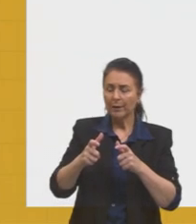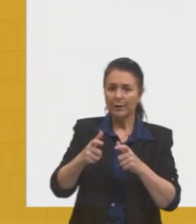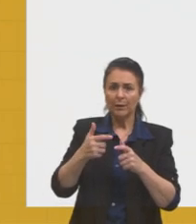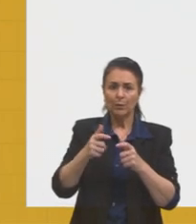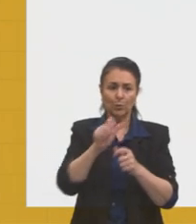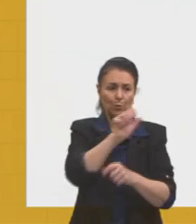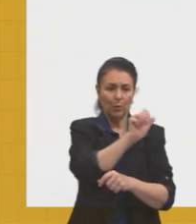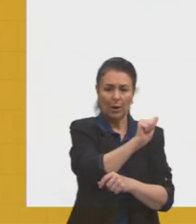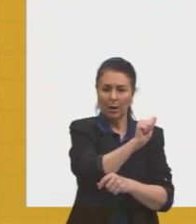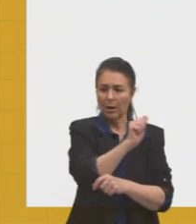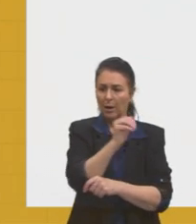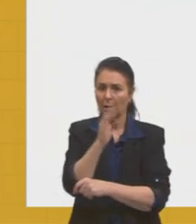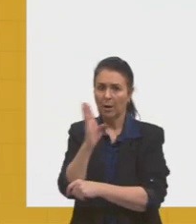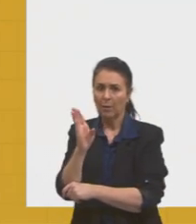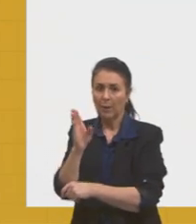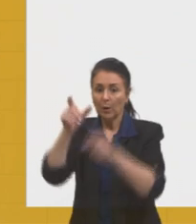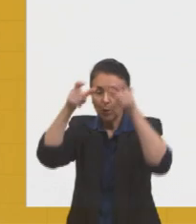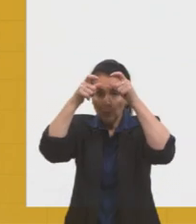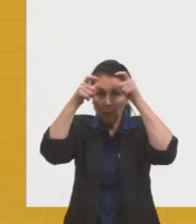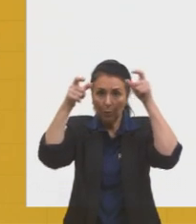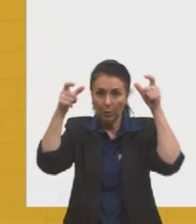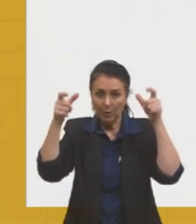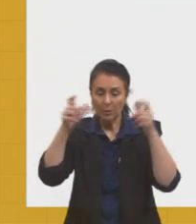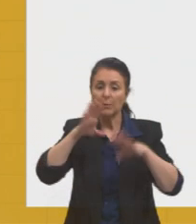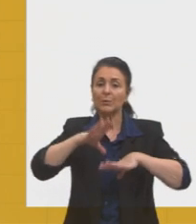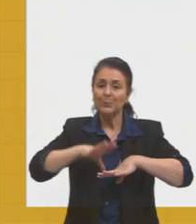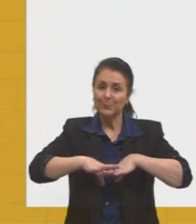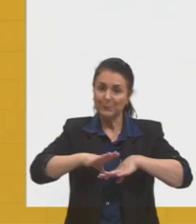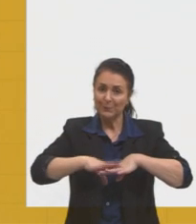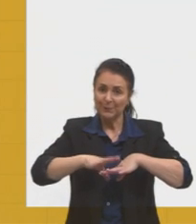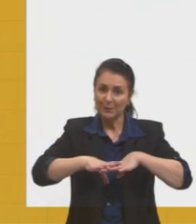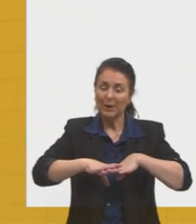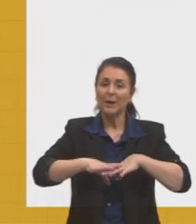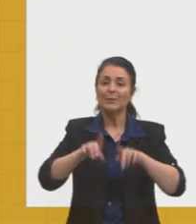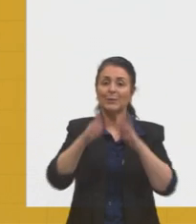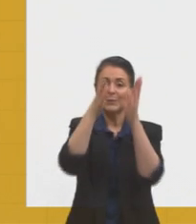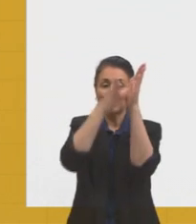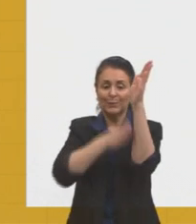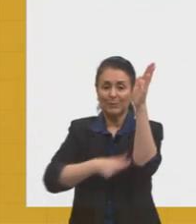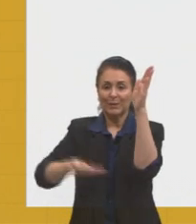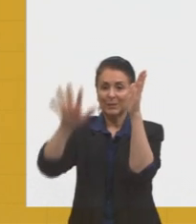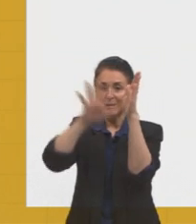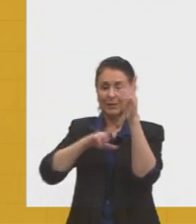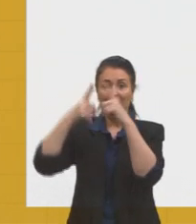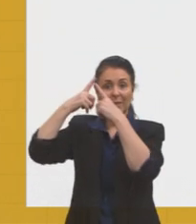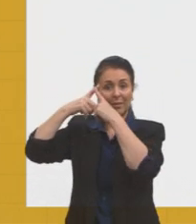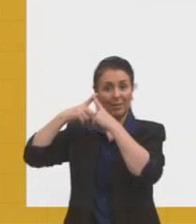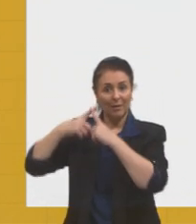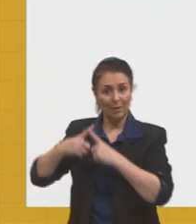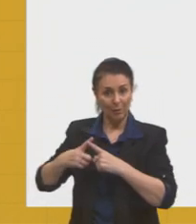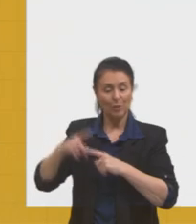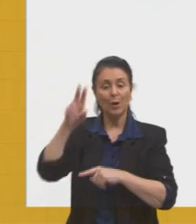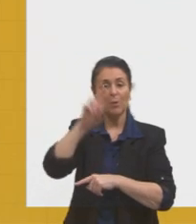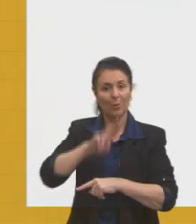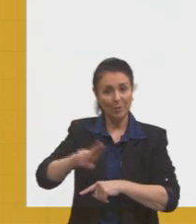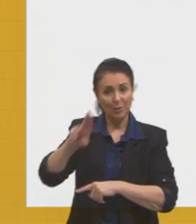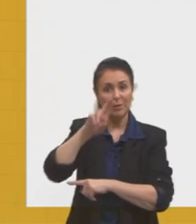ponto B, então, conhecimento de matemática, de plano cartesiano, de lógica, aplicado no dia a dia.